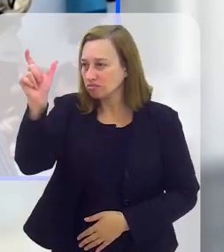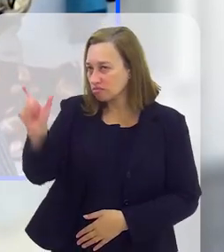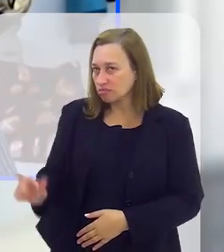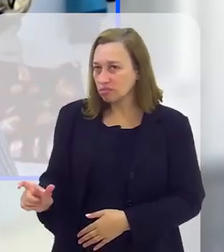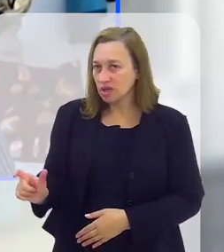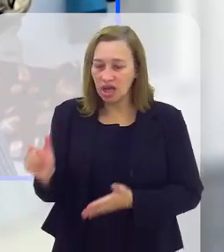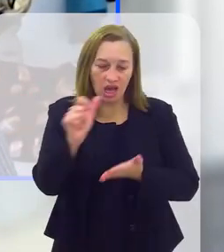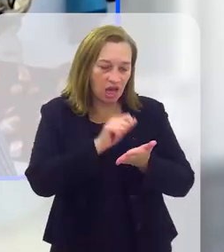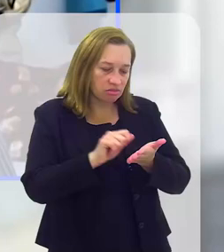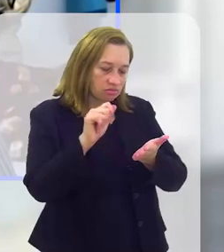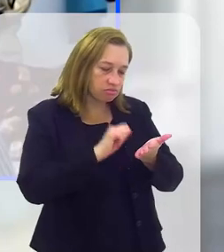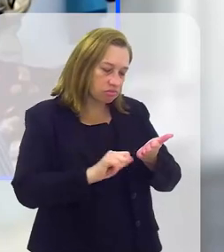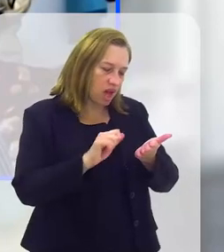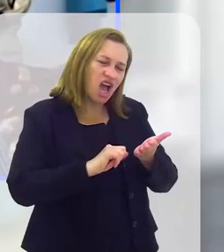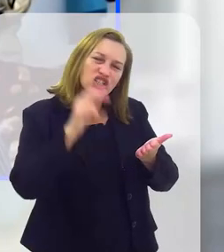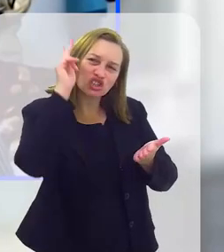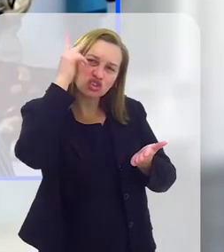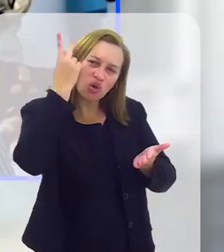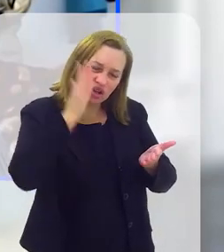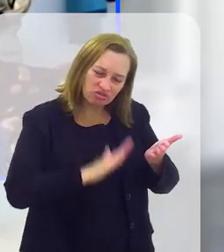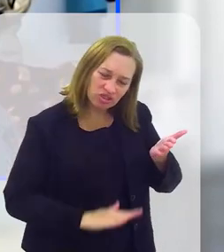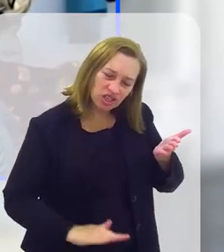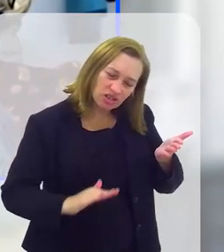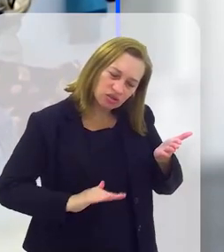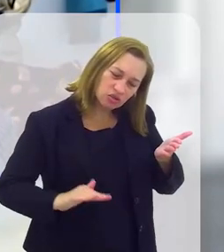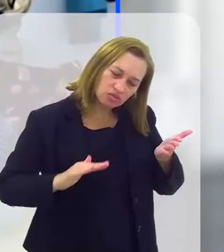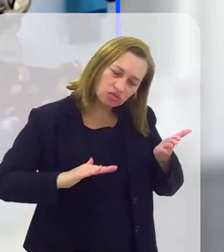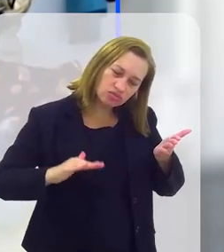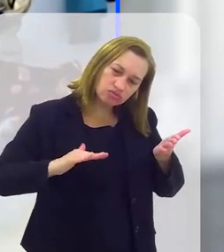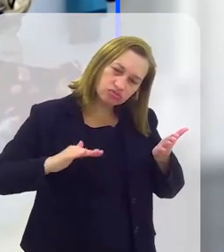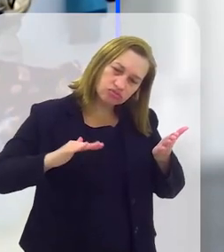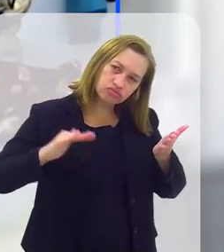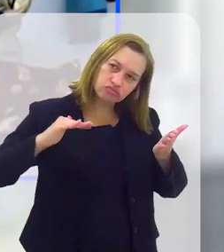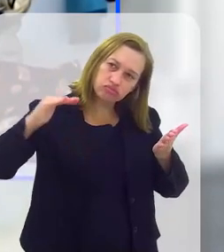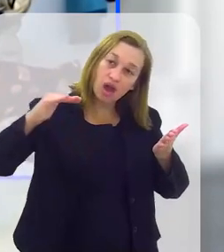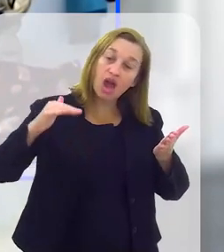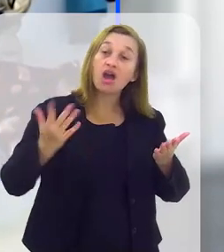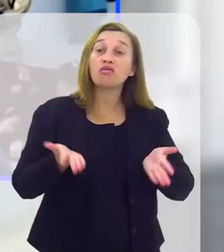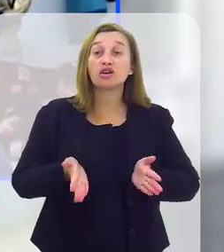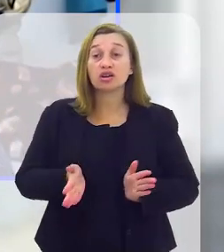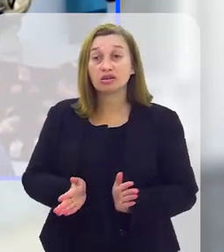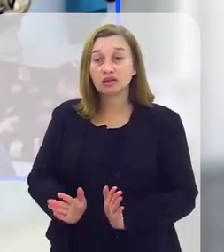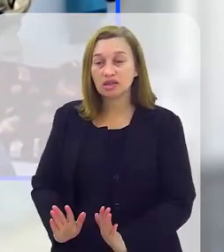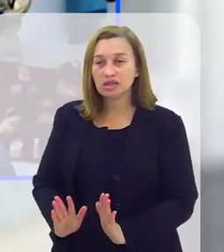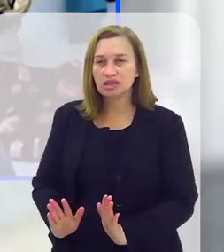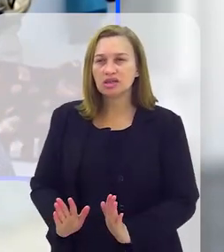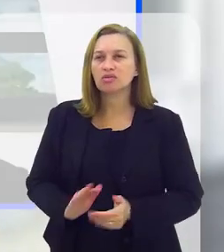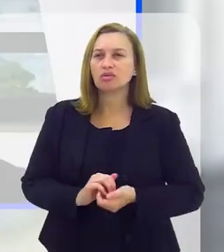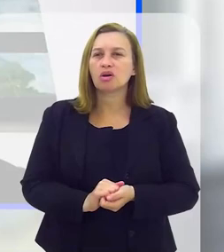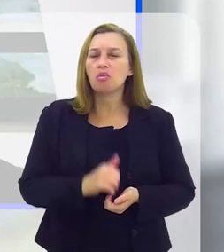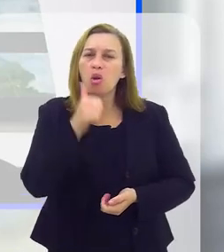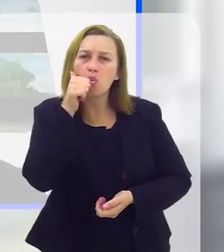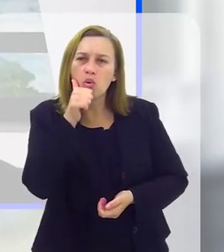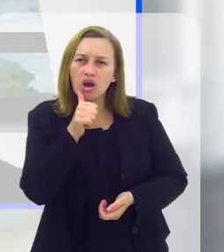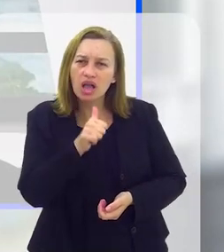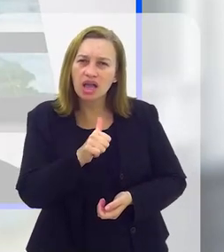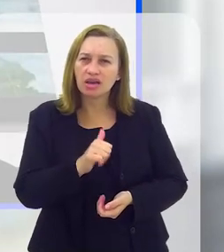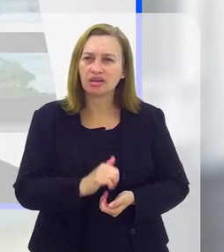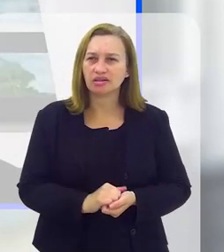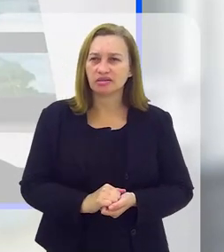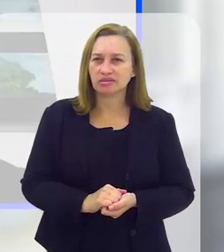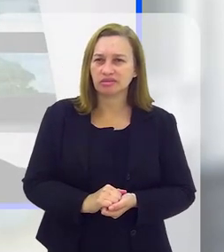o poeta, conta a história dele desde criança. Ele era criança e ele foi gerado